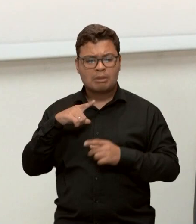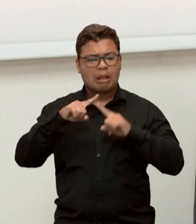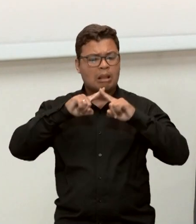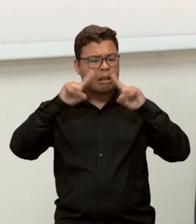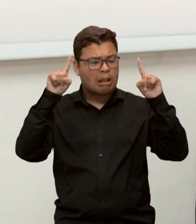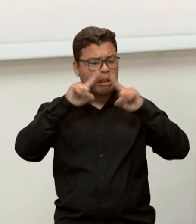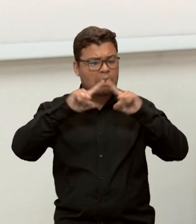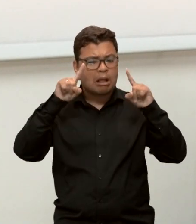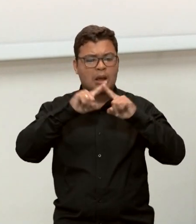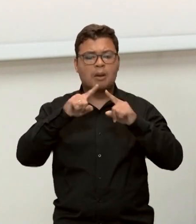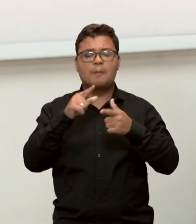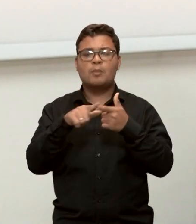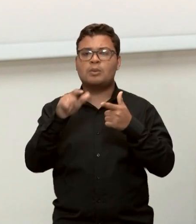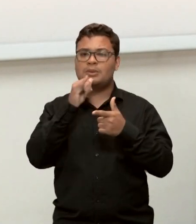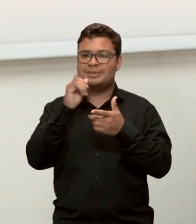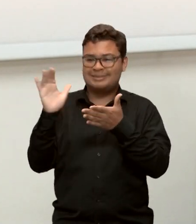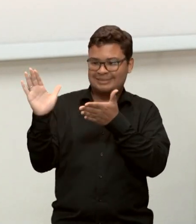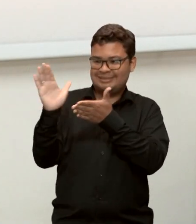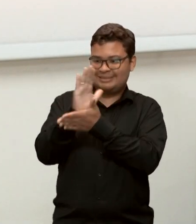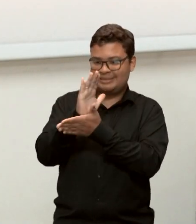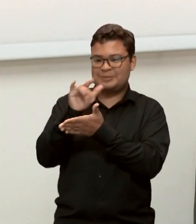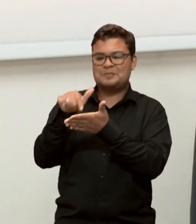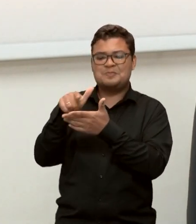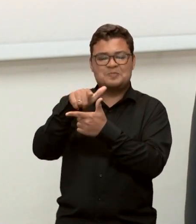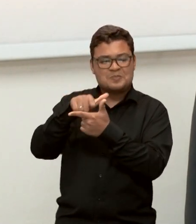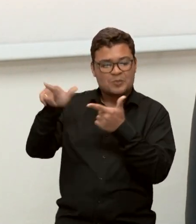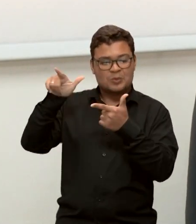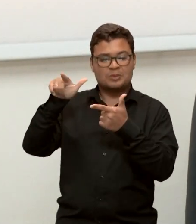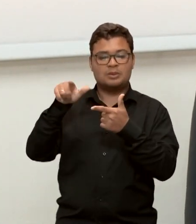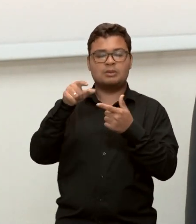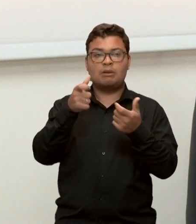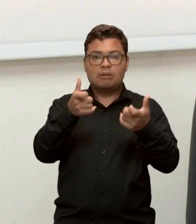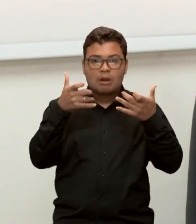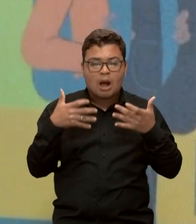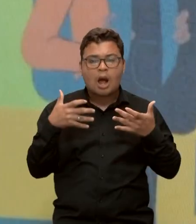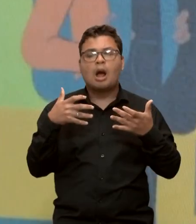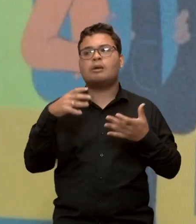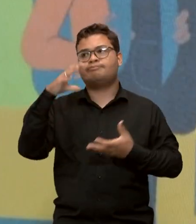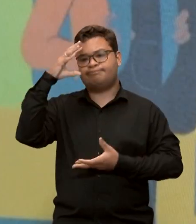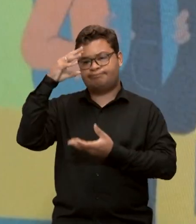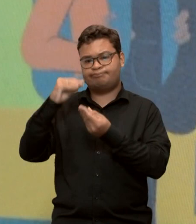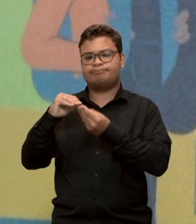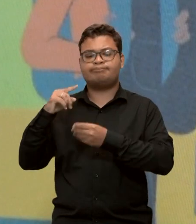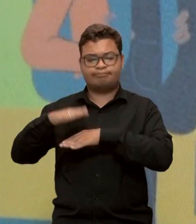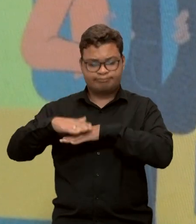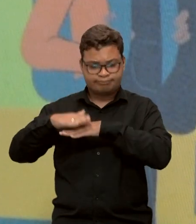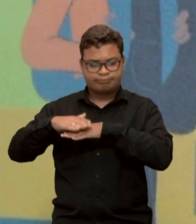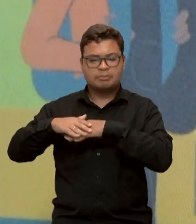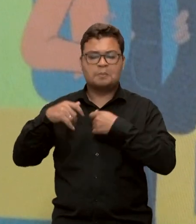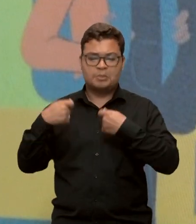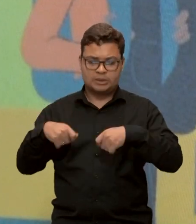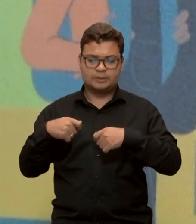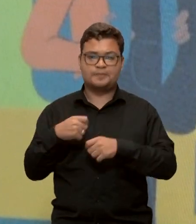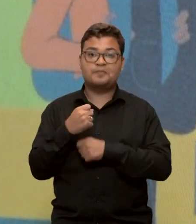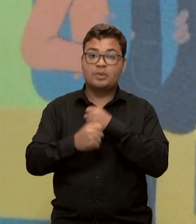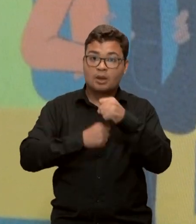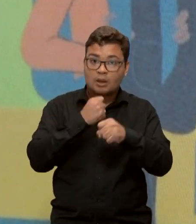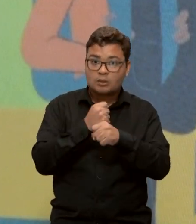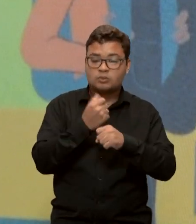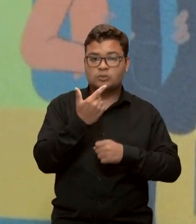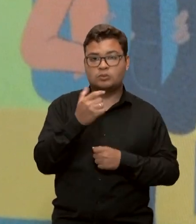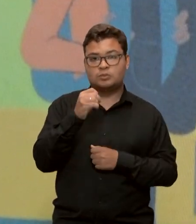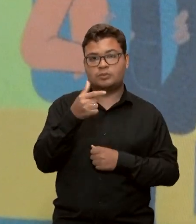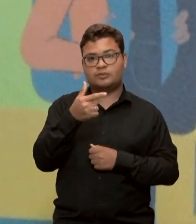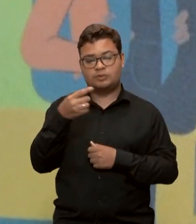de recarga do cartão, é porque a gente deve agir. A partir do ano de 2023, todos os